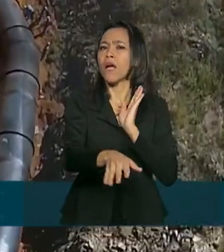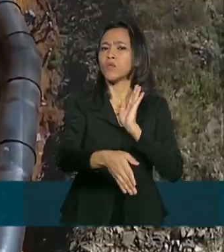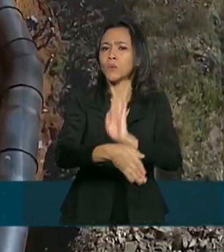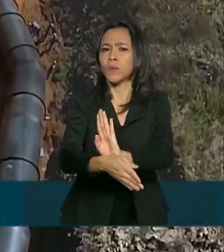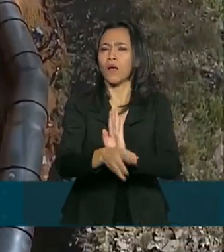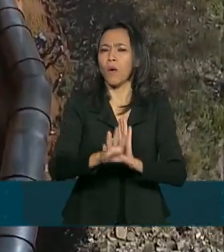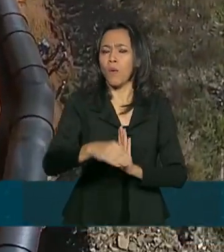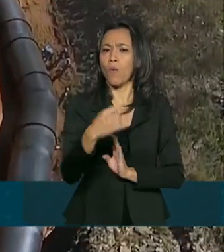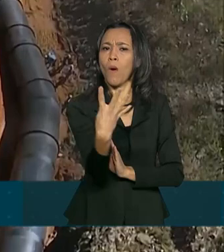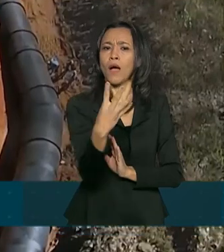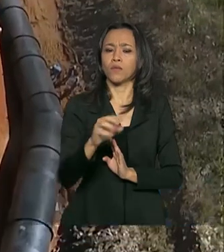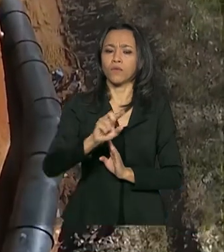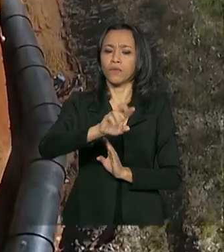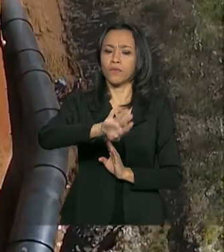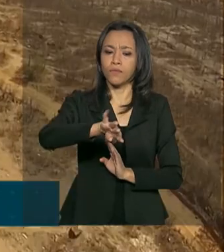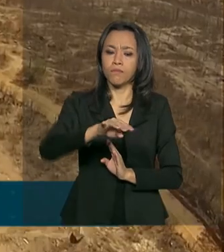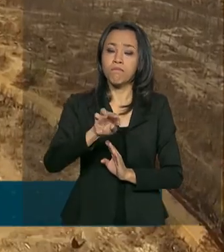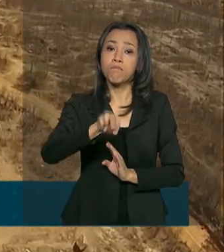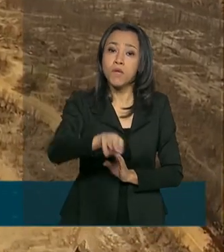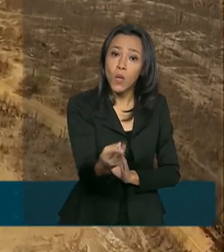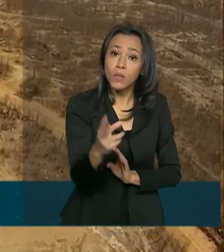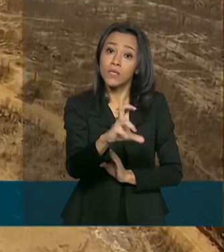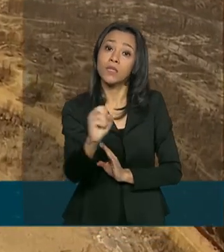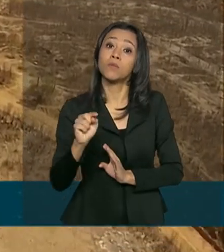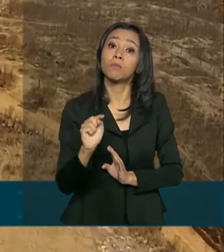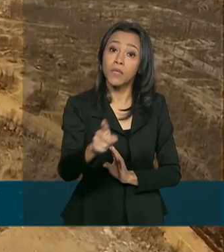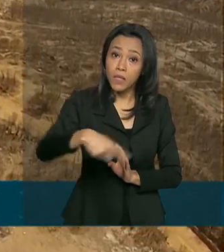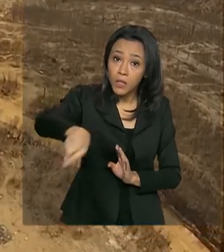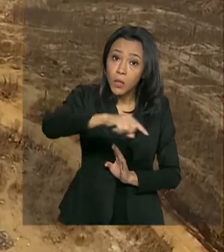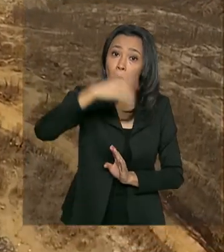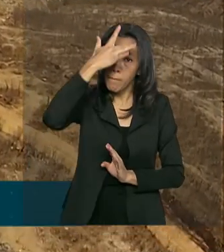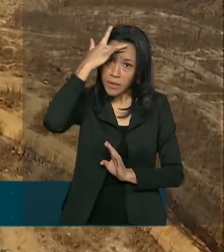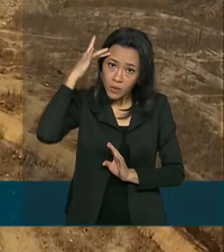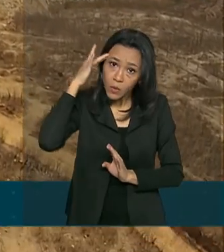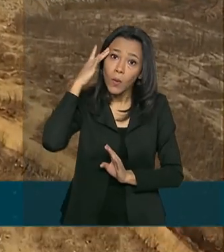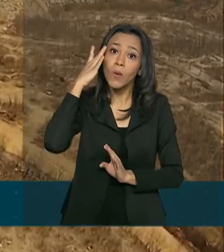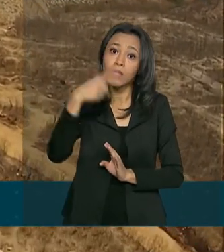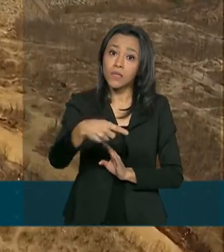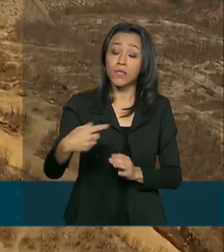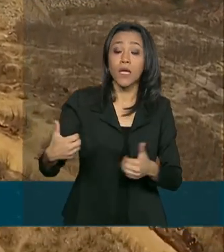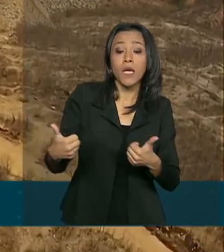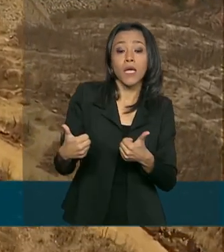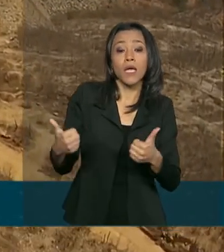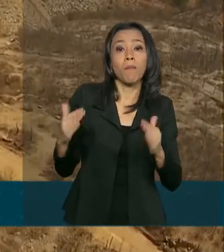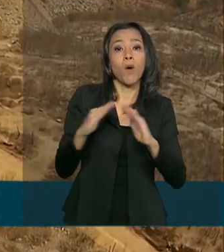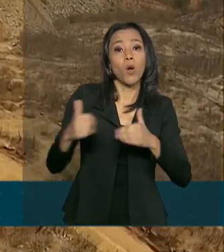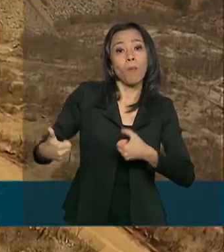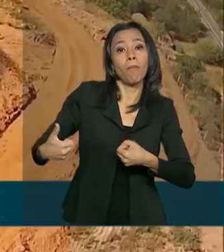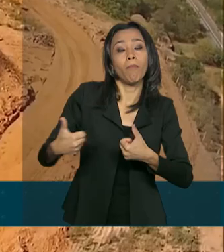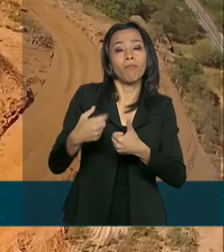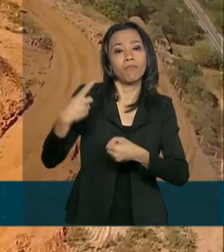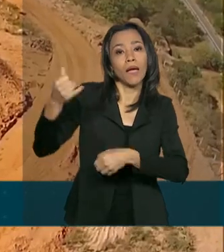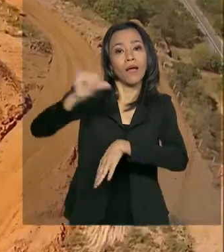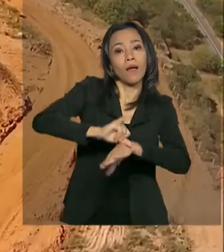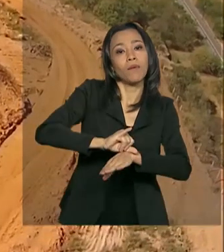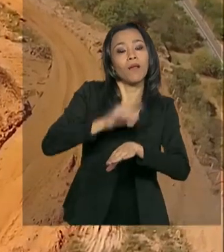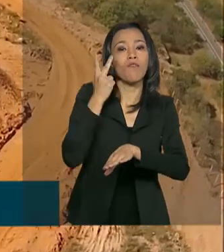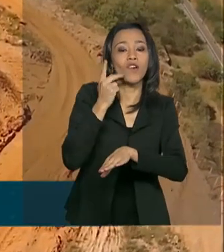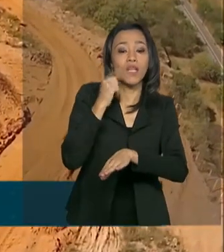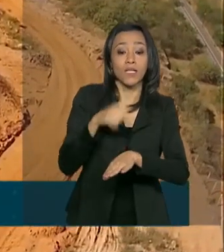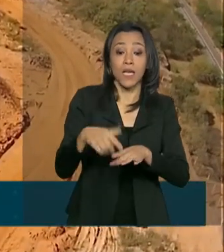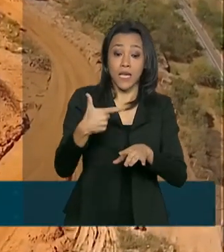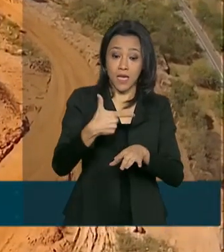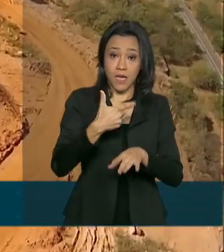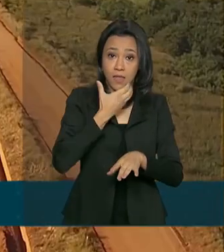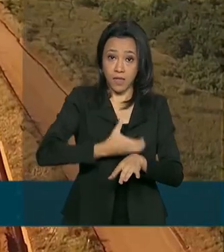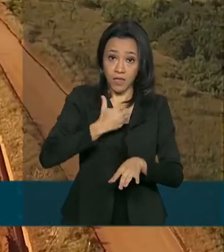4,5 milhões de moradores na região metropolitana da capital Fortaleza. Em dezembro de 2022,